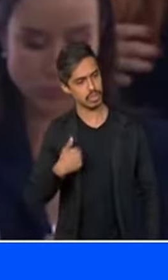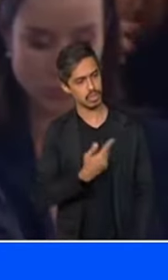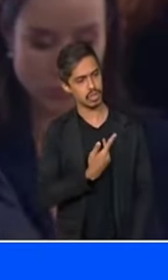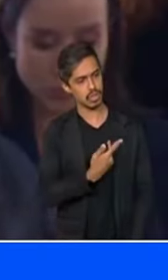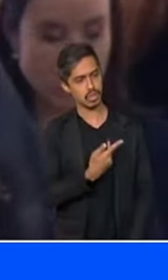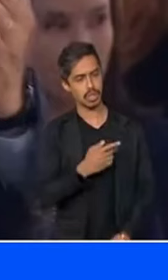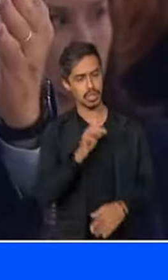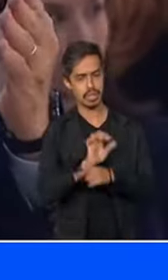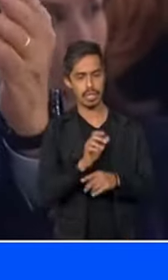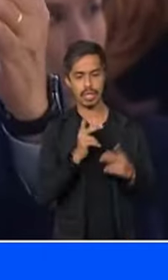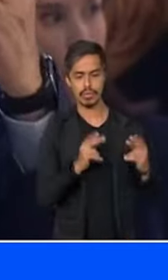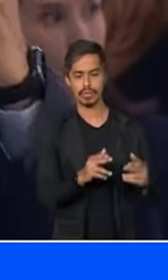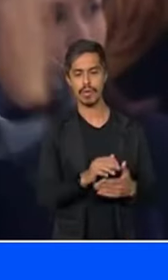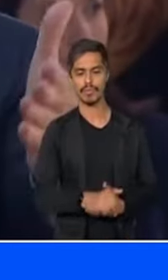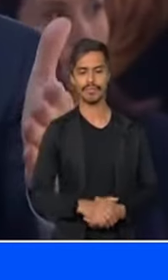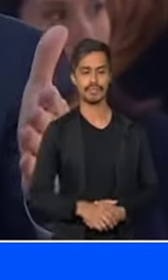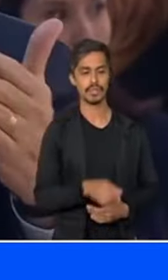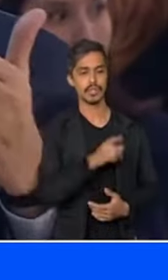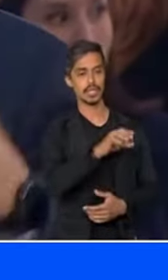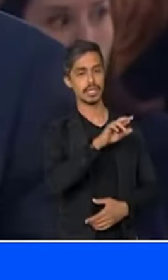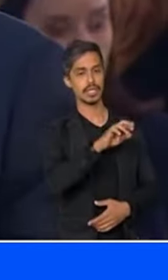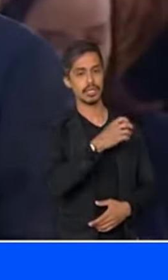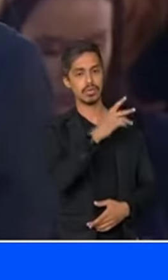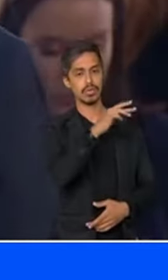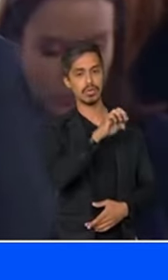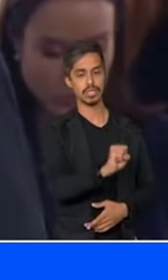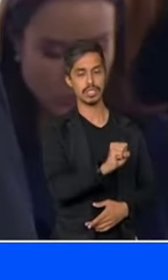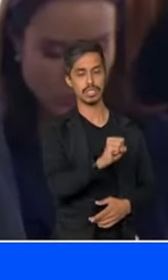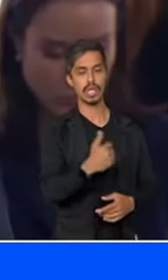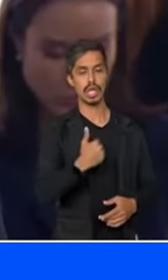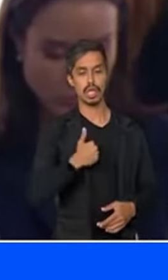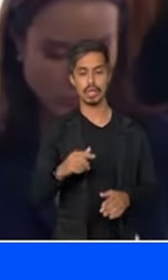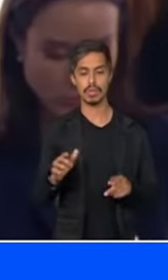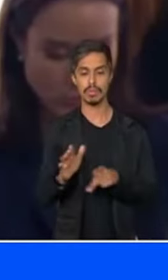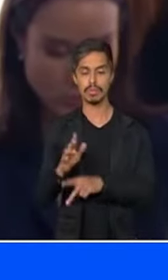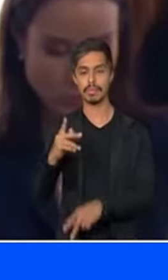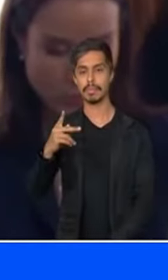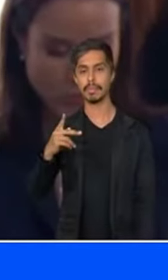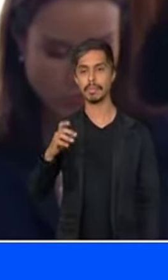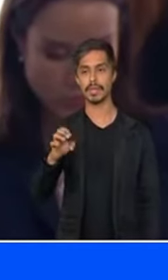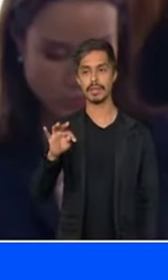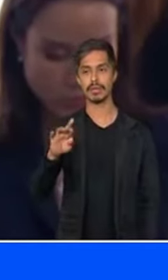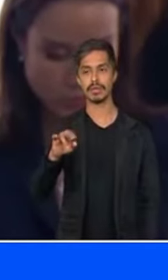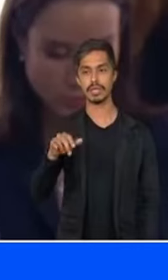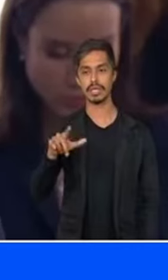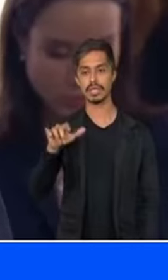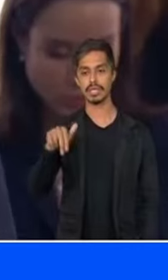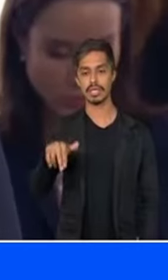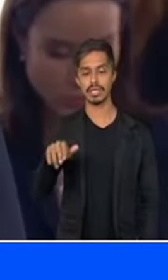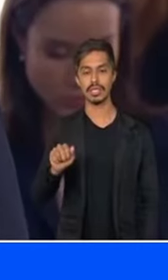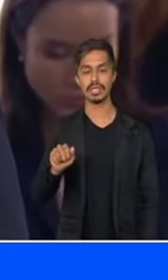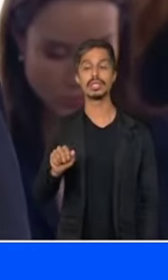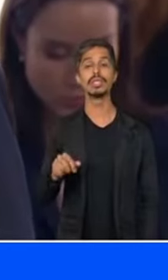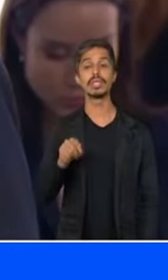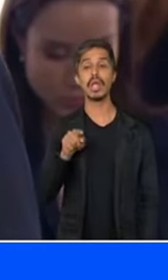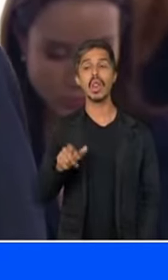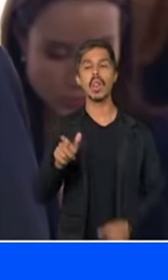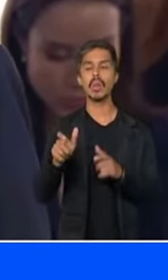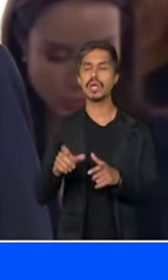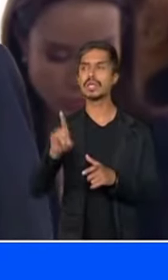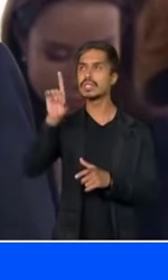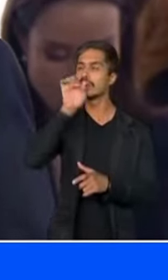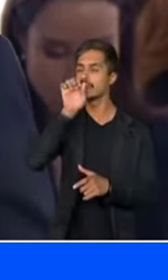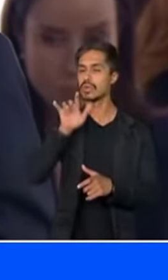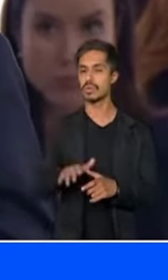O senhor é de Garanhuns Eu sou de Petrolina Petrolina é uma terra abençoada por